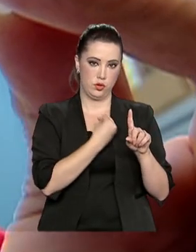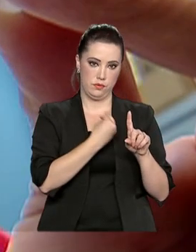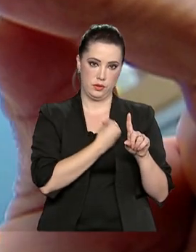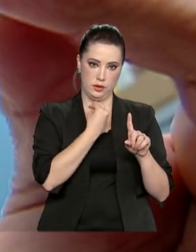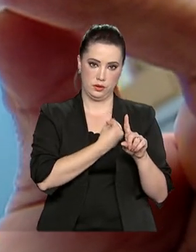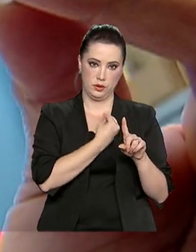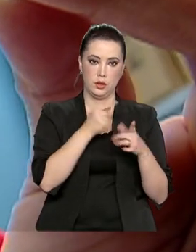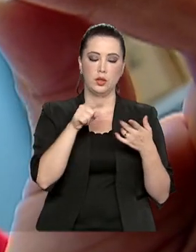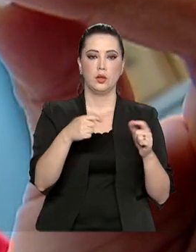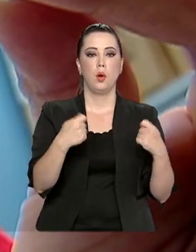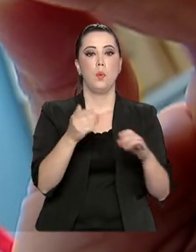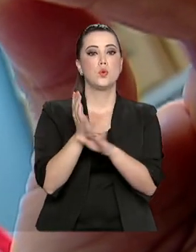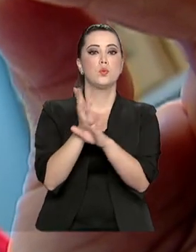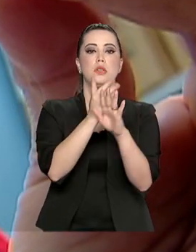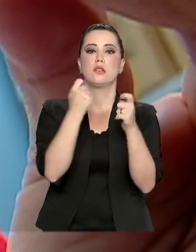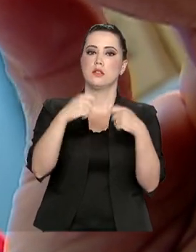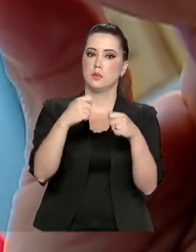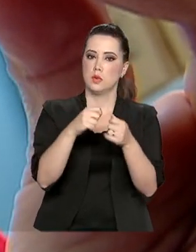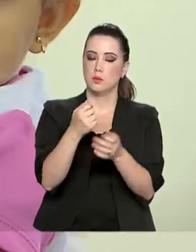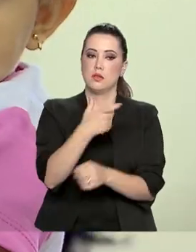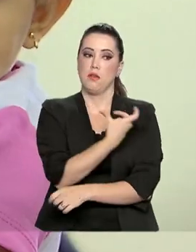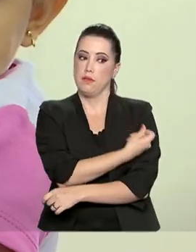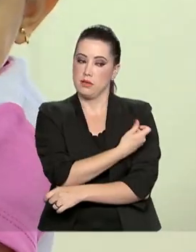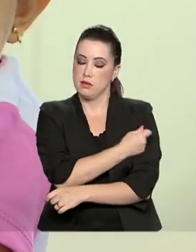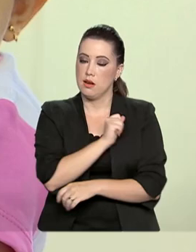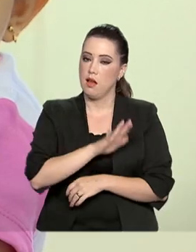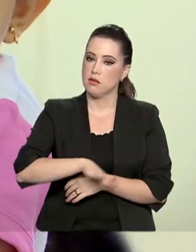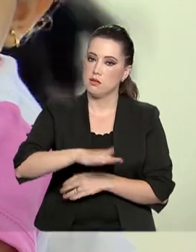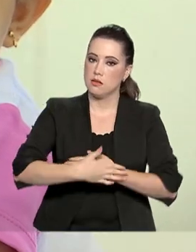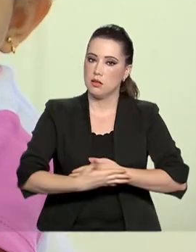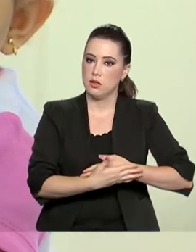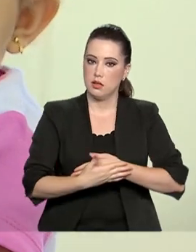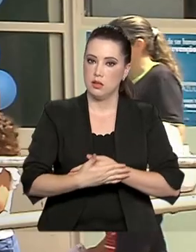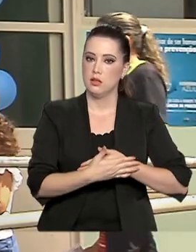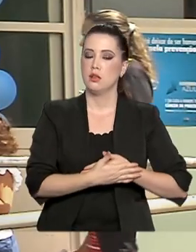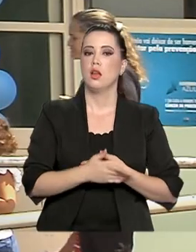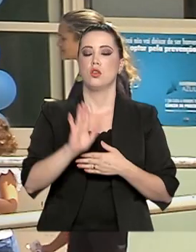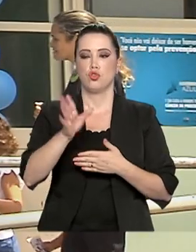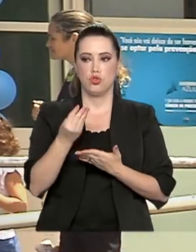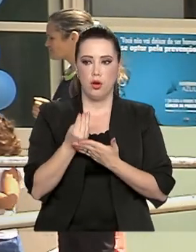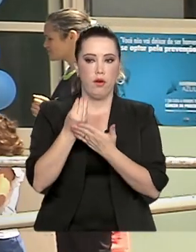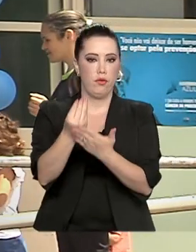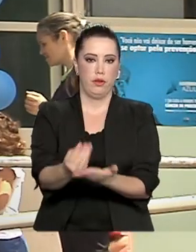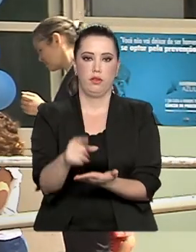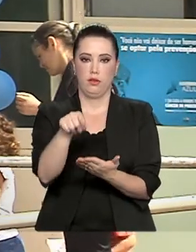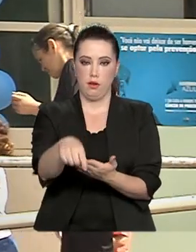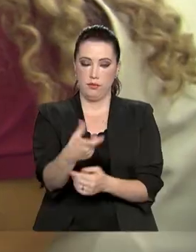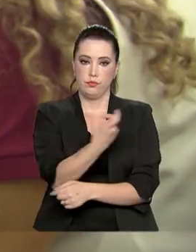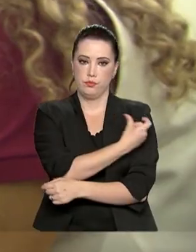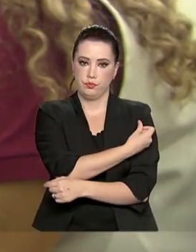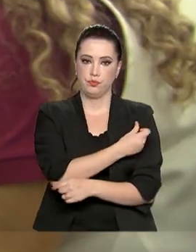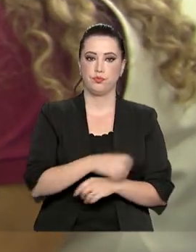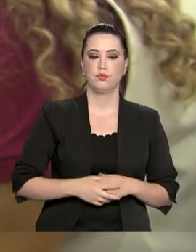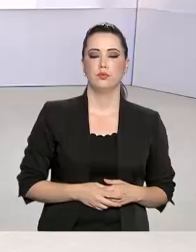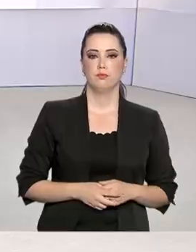a atualizarem a caderneta de vacinação das crianças assim que os estoques estiverem regularizados.